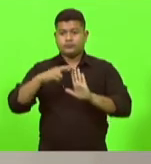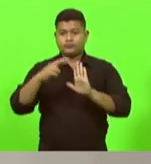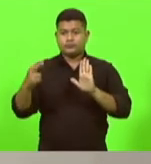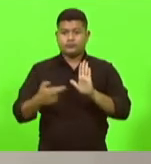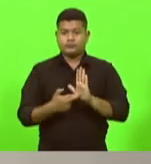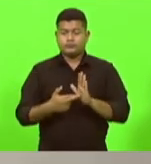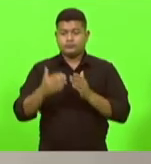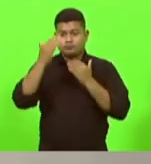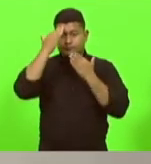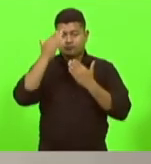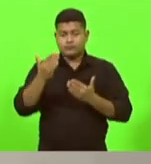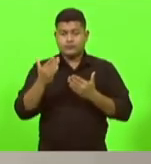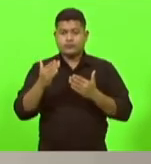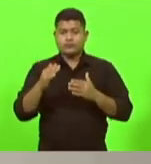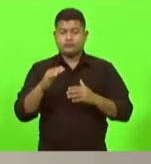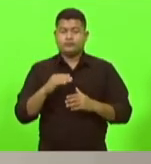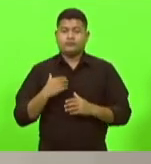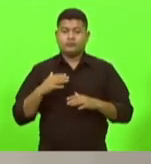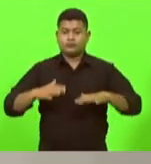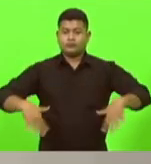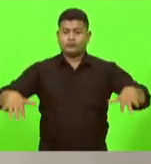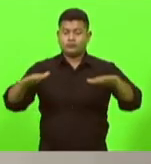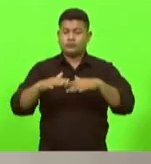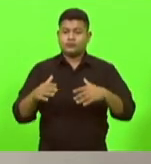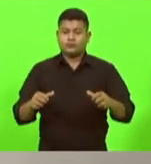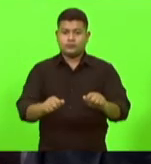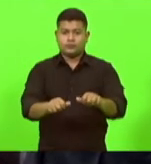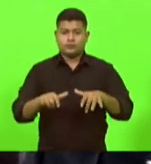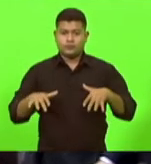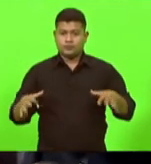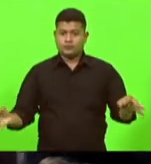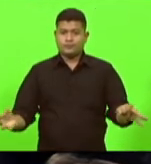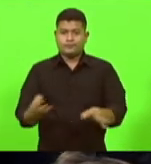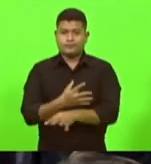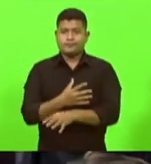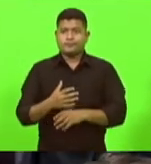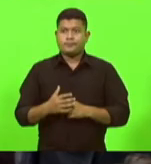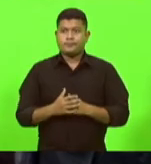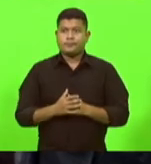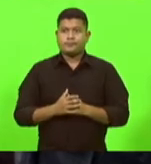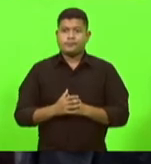Muito obrigado a todos e está encerrada a presente sessão. Obrigado. Obrigado.